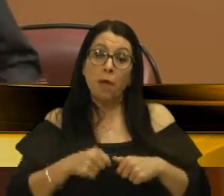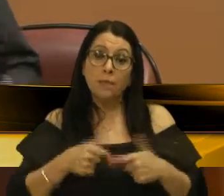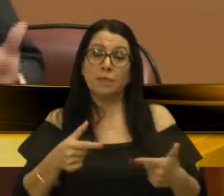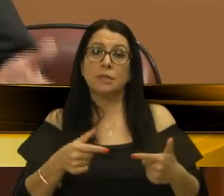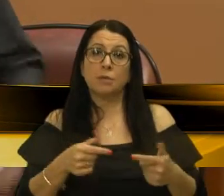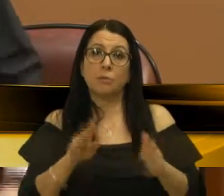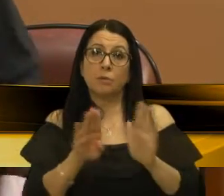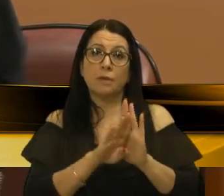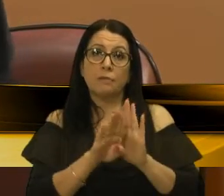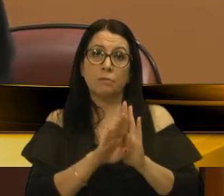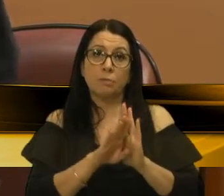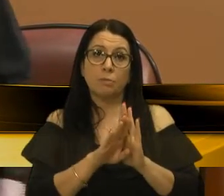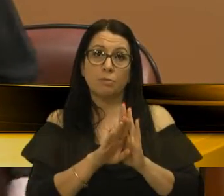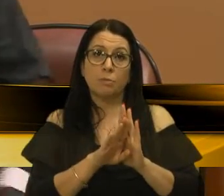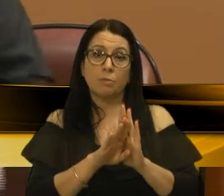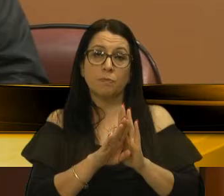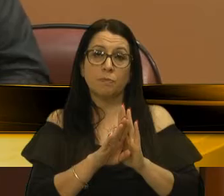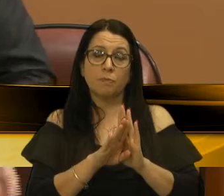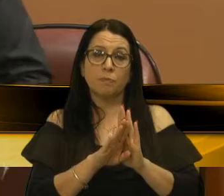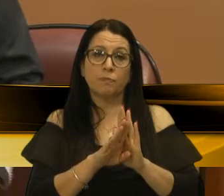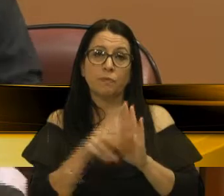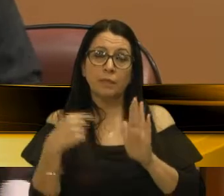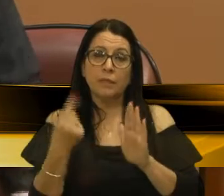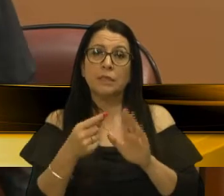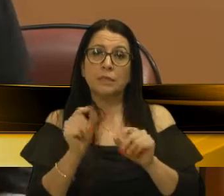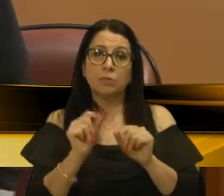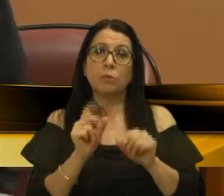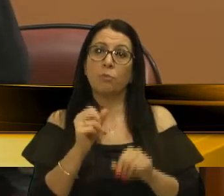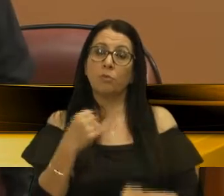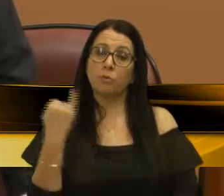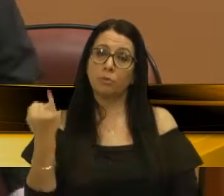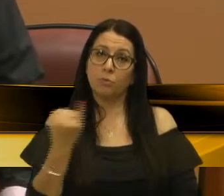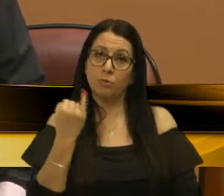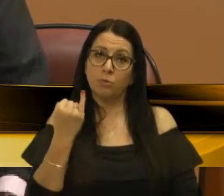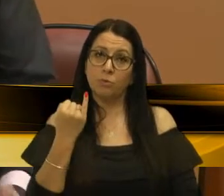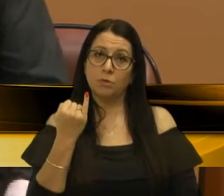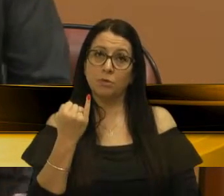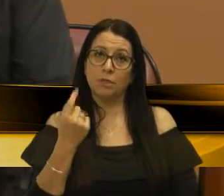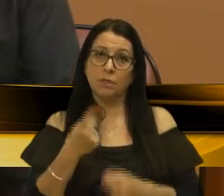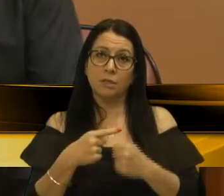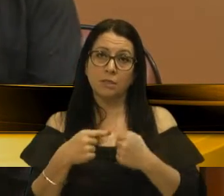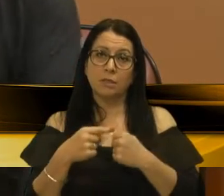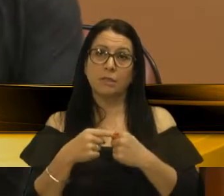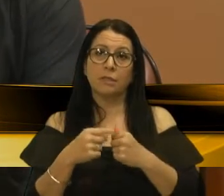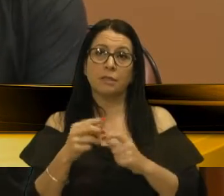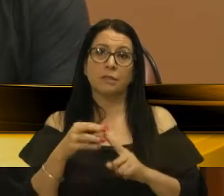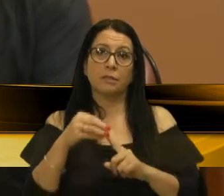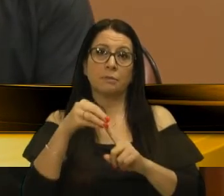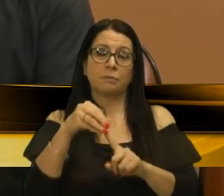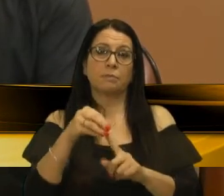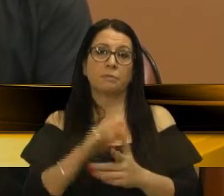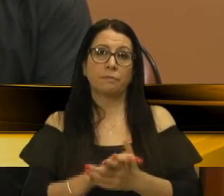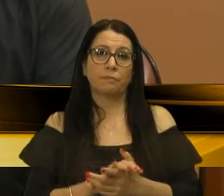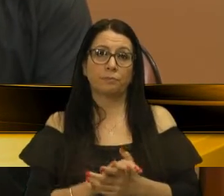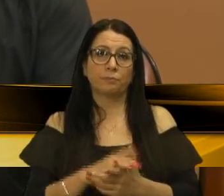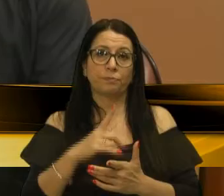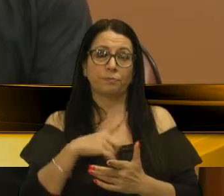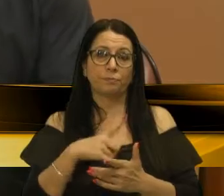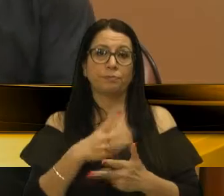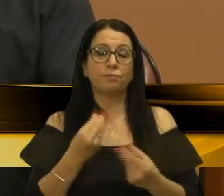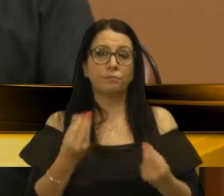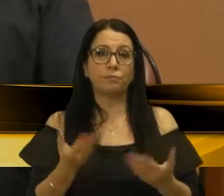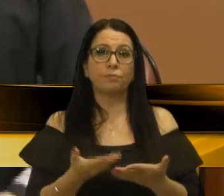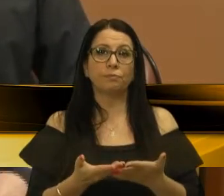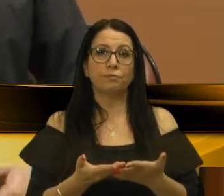benefício da prevenção desse, enfim, desse quesito, que é muito importante para a nossa cidade, principalmente que temos bastante